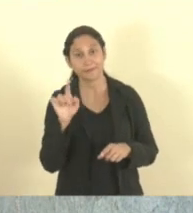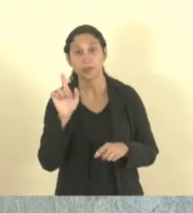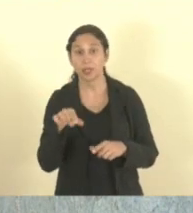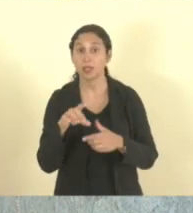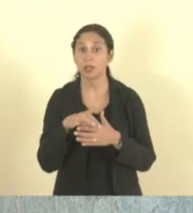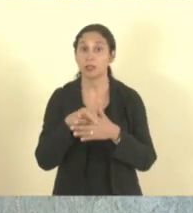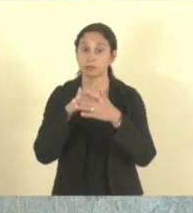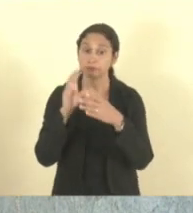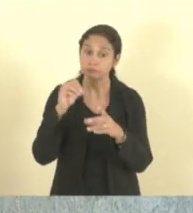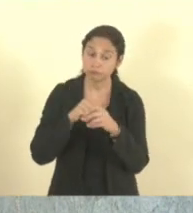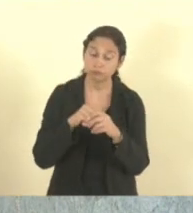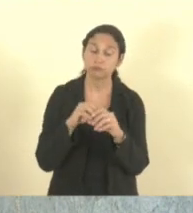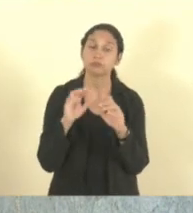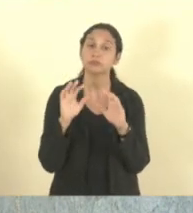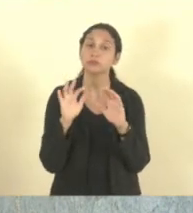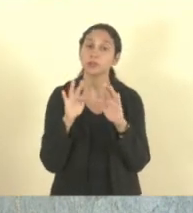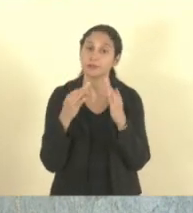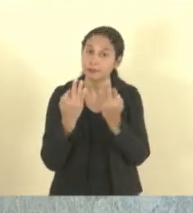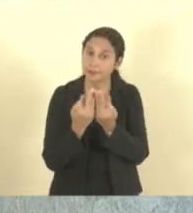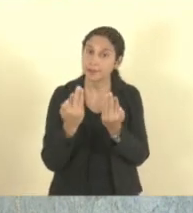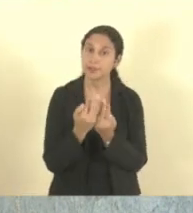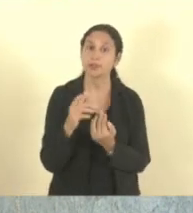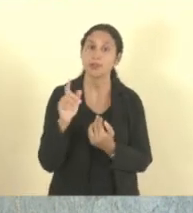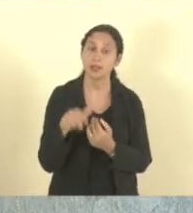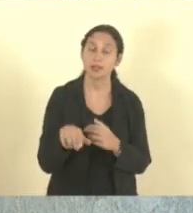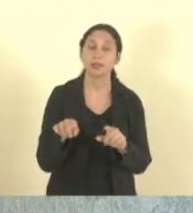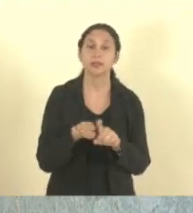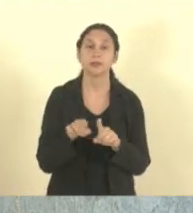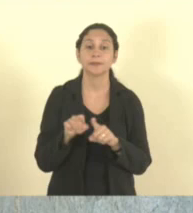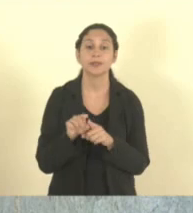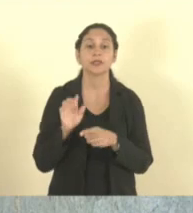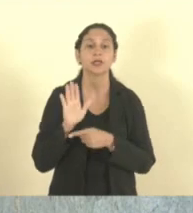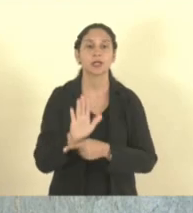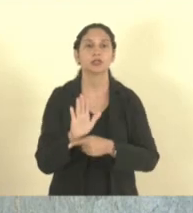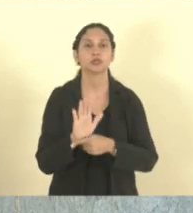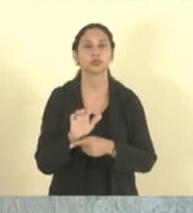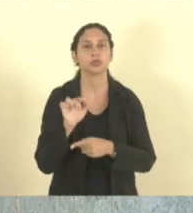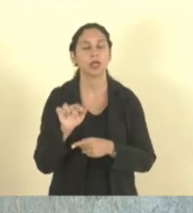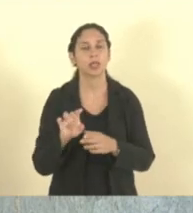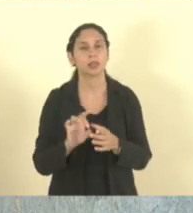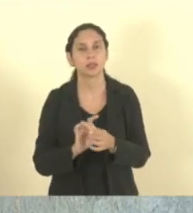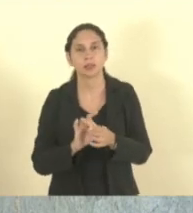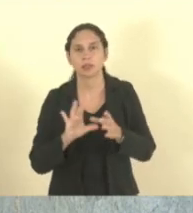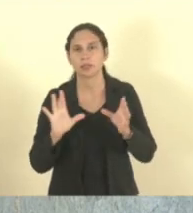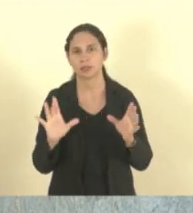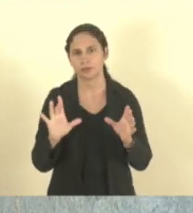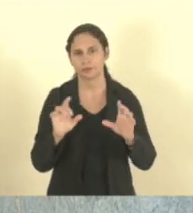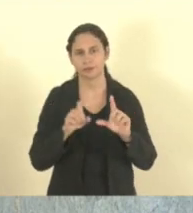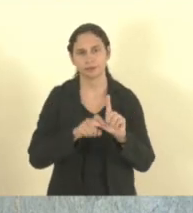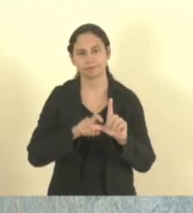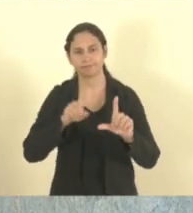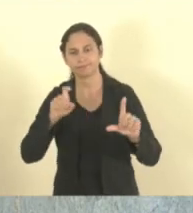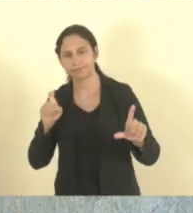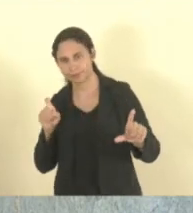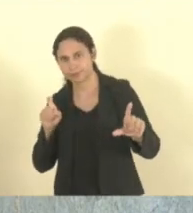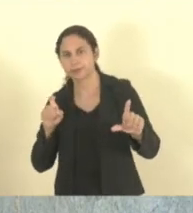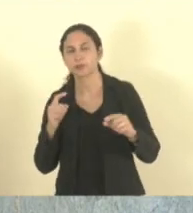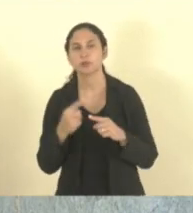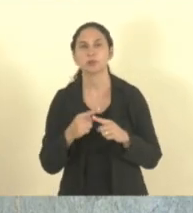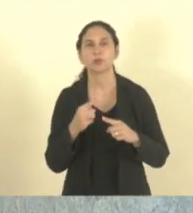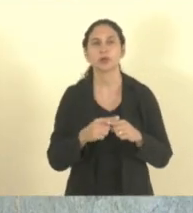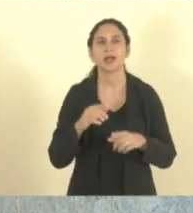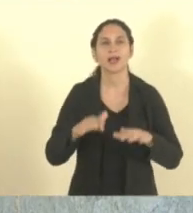família também as ajuda a terem independência. Grande parte das mulheres que sofrem